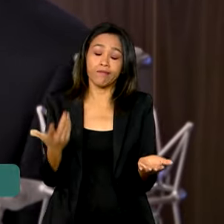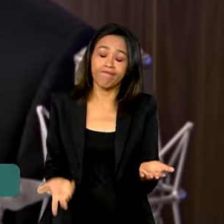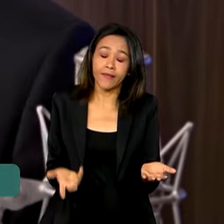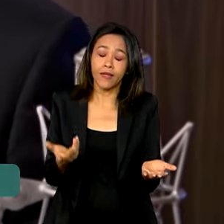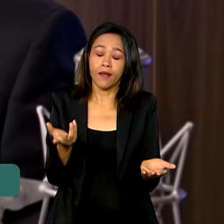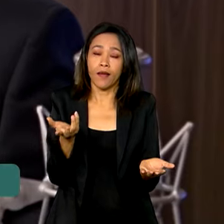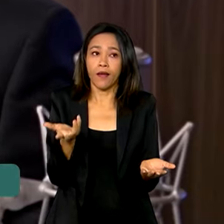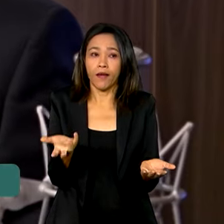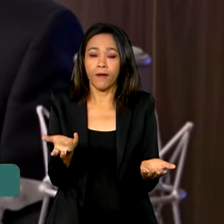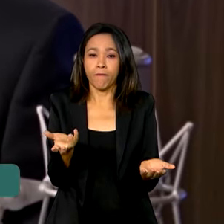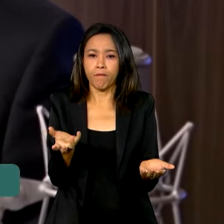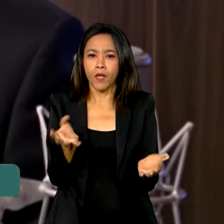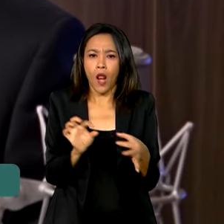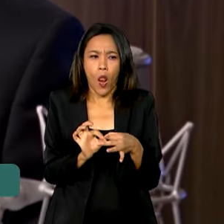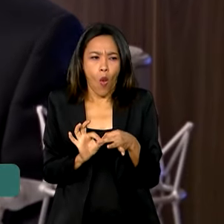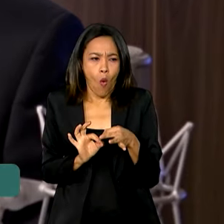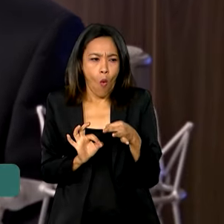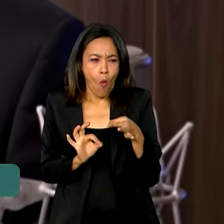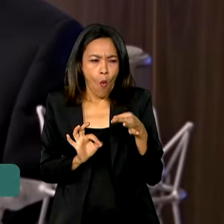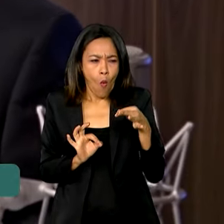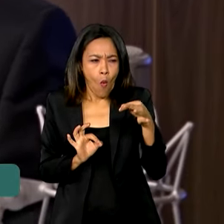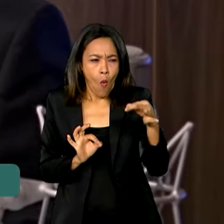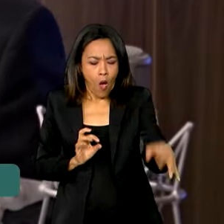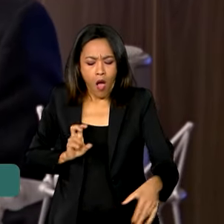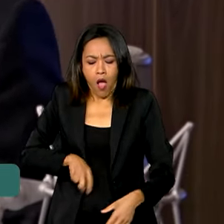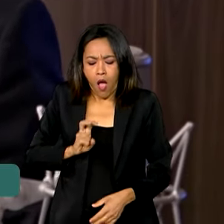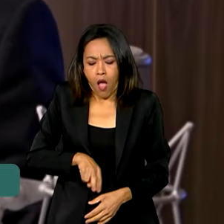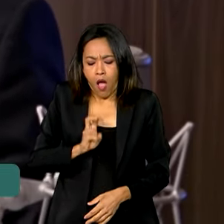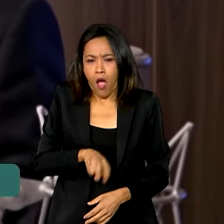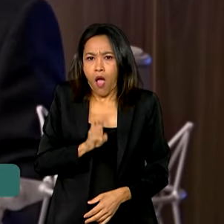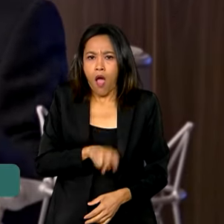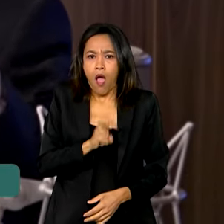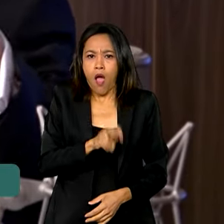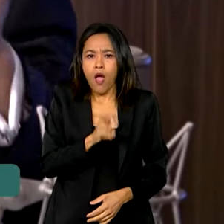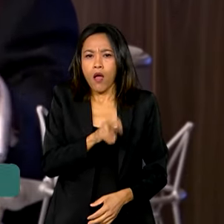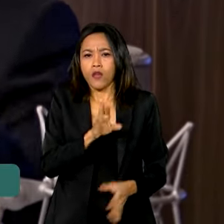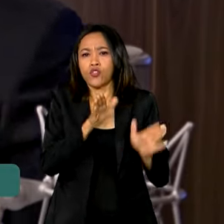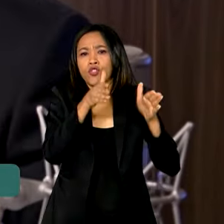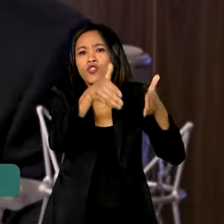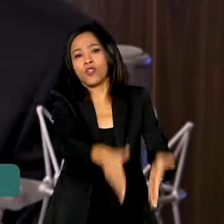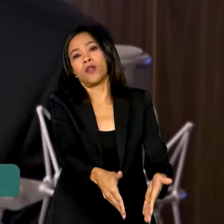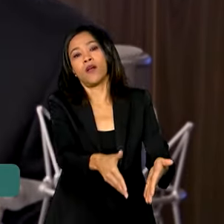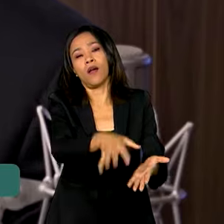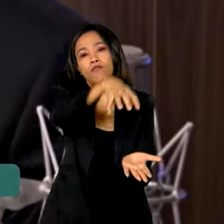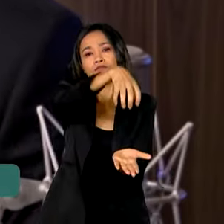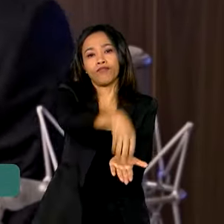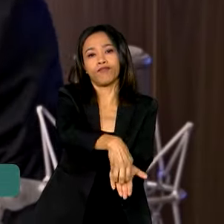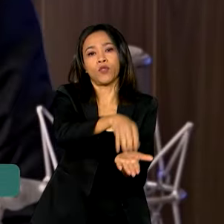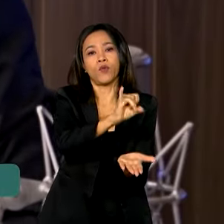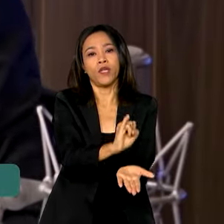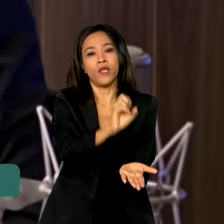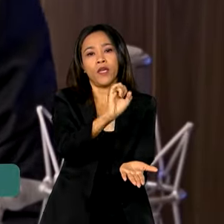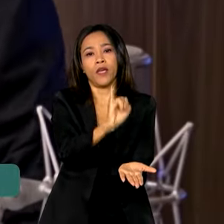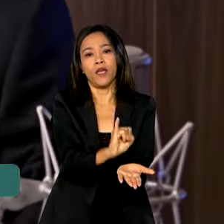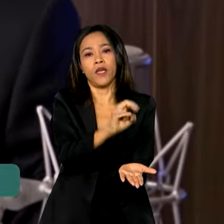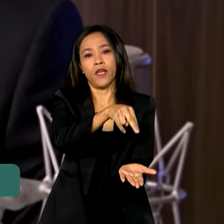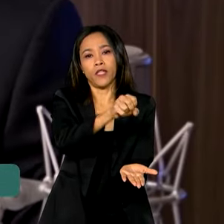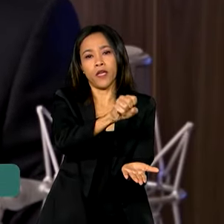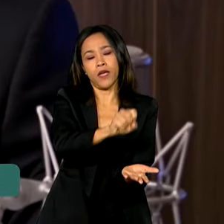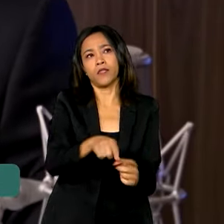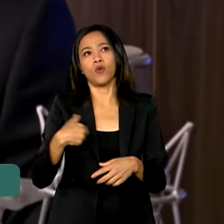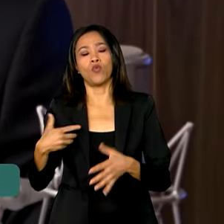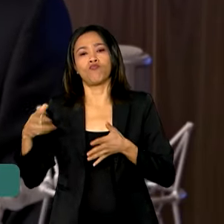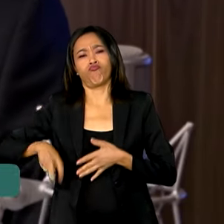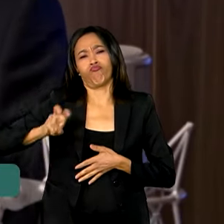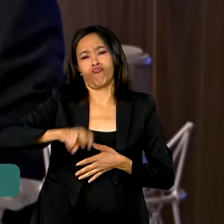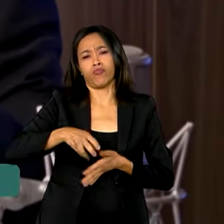quilômetros, horas, dias para chegar a um posto do INSS, a uma agência da Caixa Econômica,